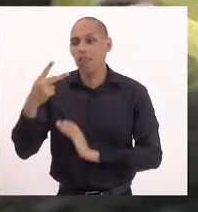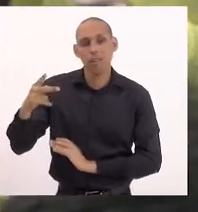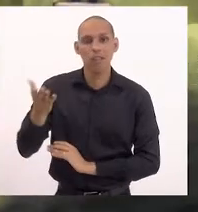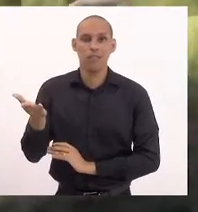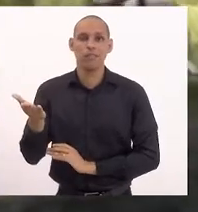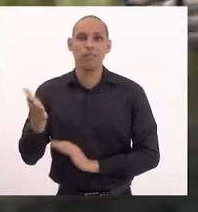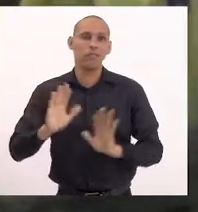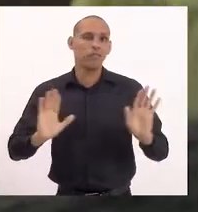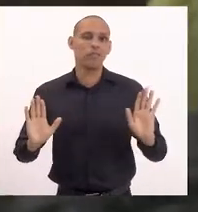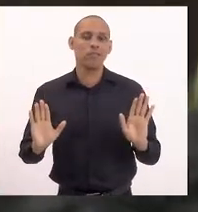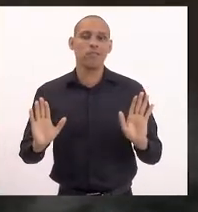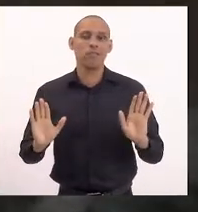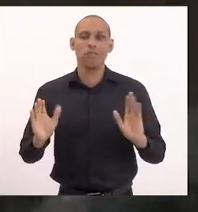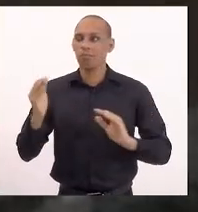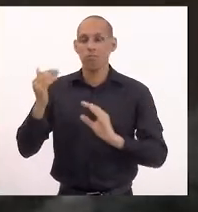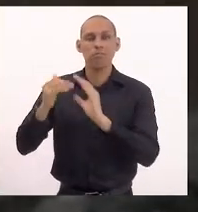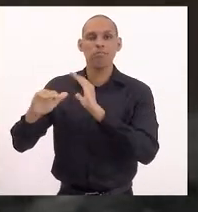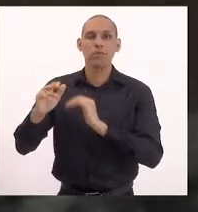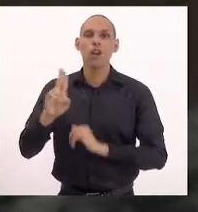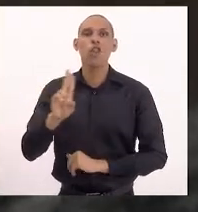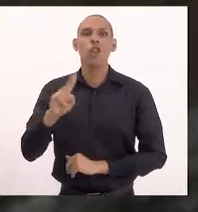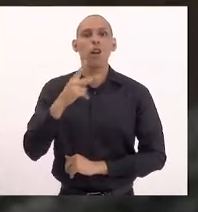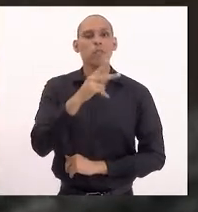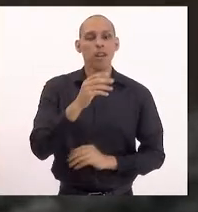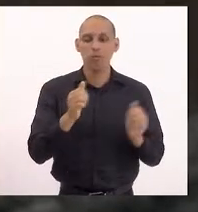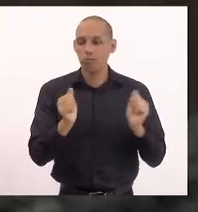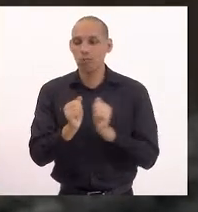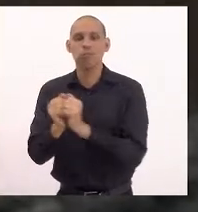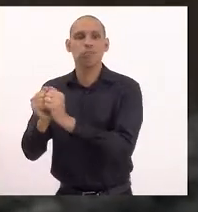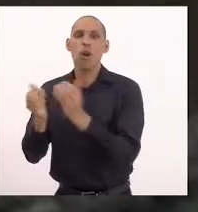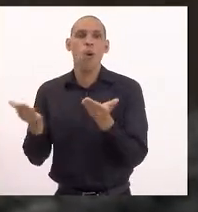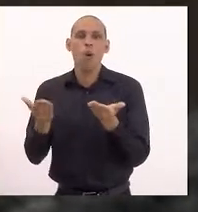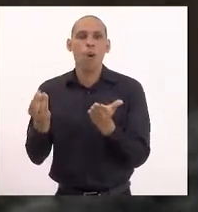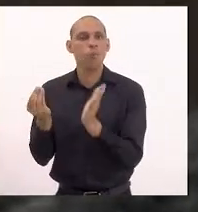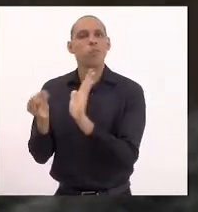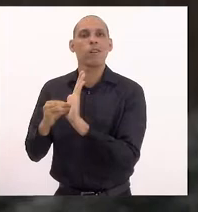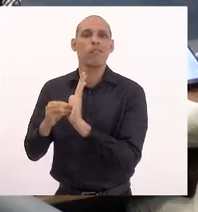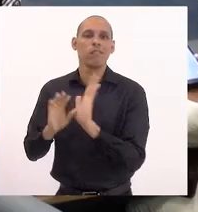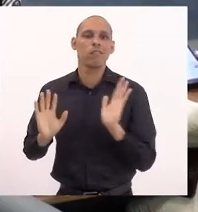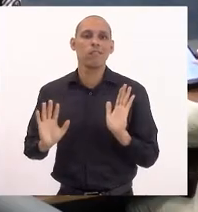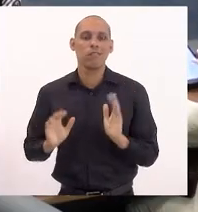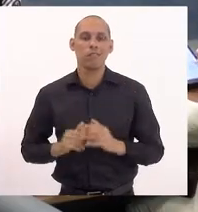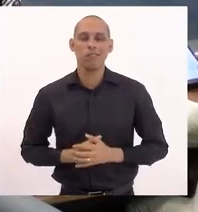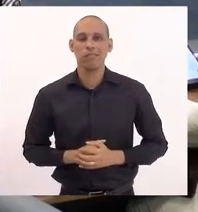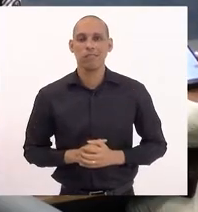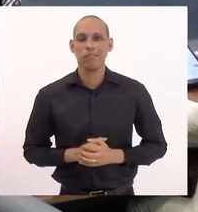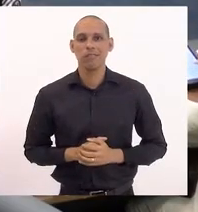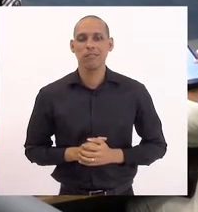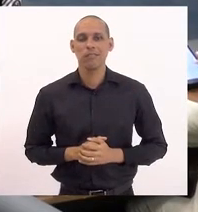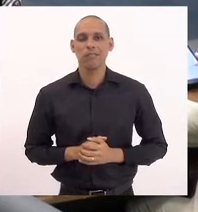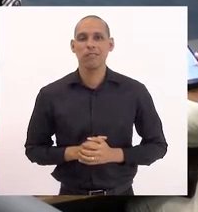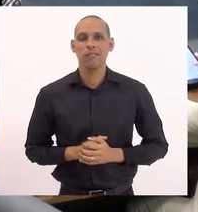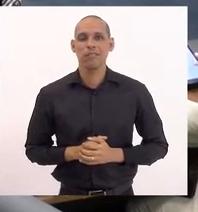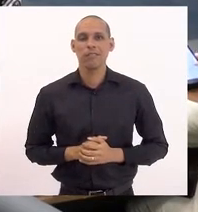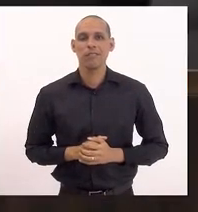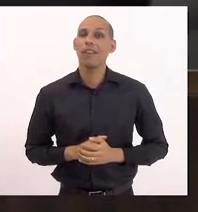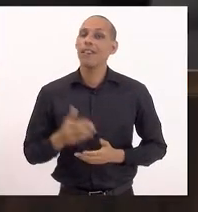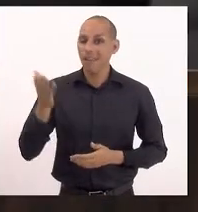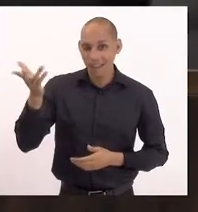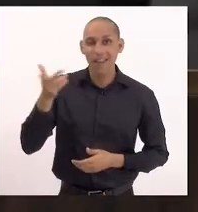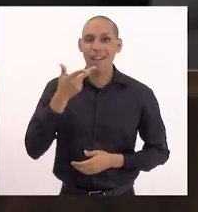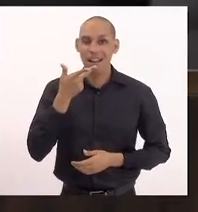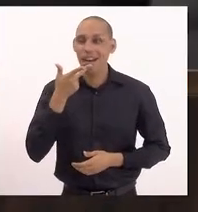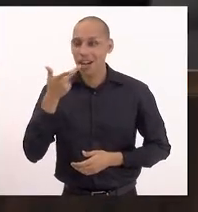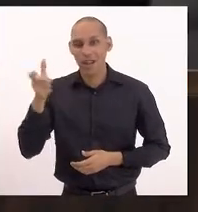E ela manda constar seu nome no dela hoje. Ou comprar, retiro dela. Mas é isso que ela está